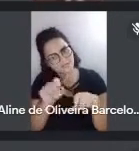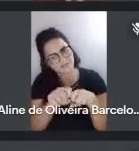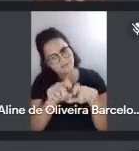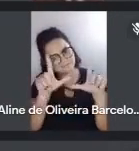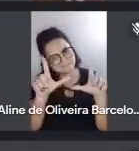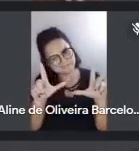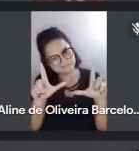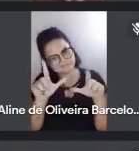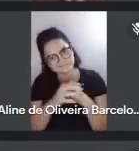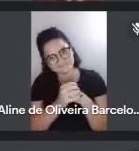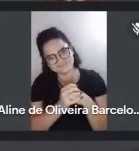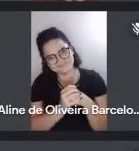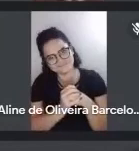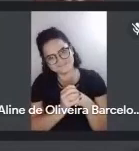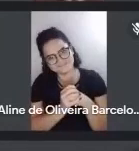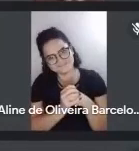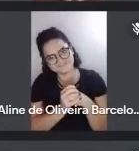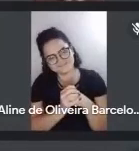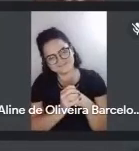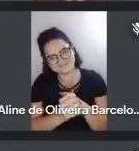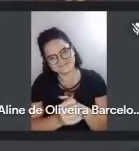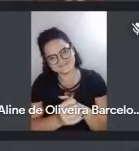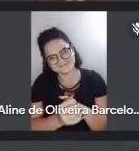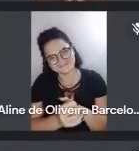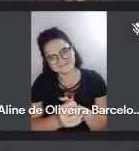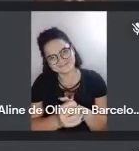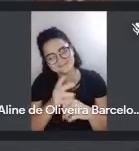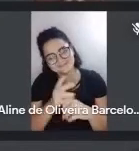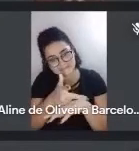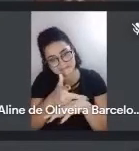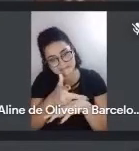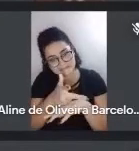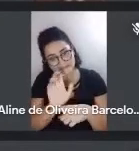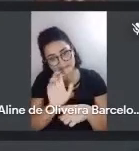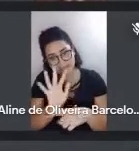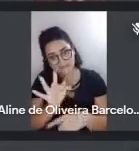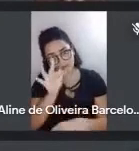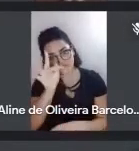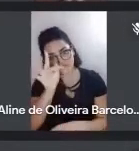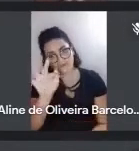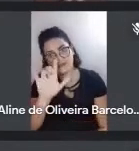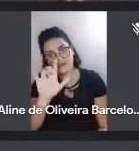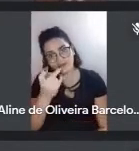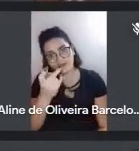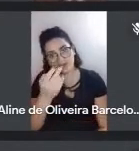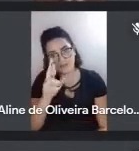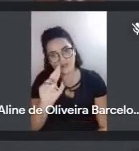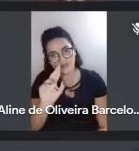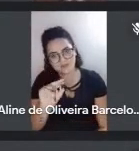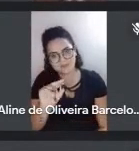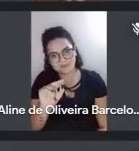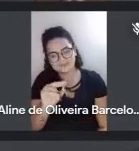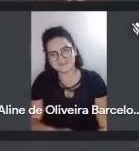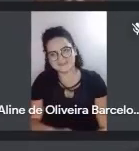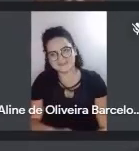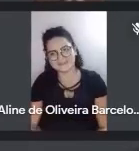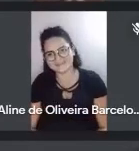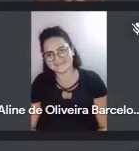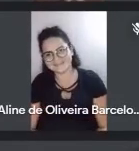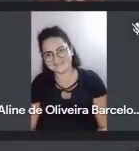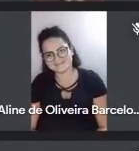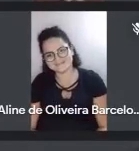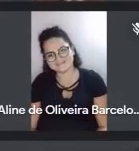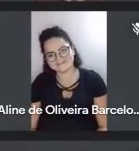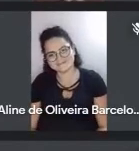Olha Aí está o futuro Cineasta do Brasil Não é, Elton? Leandro de Salvos É muito bom Esse povo Então